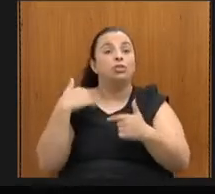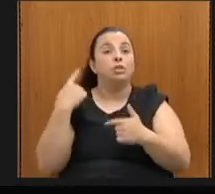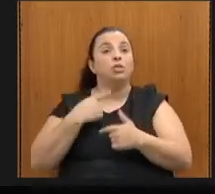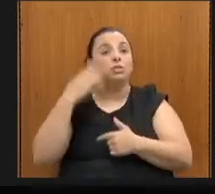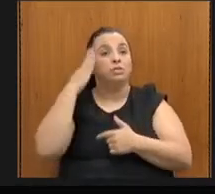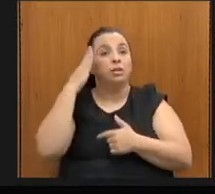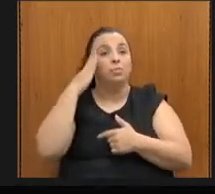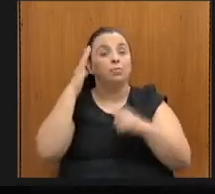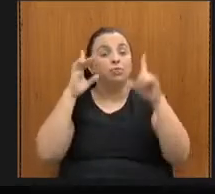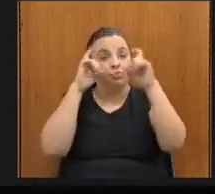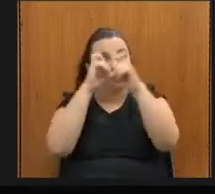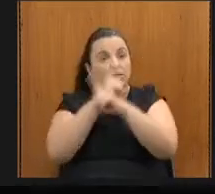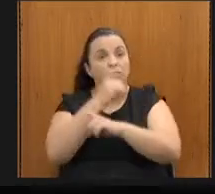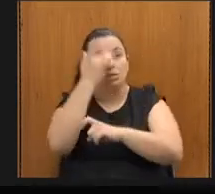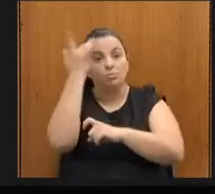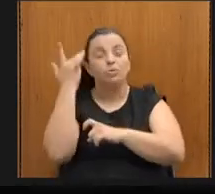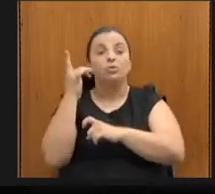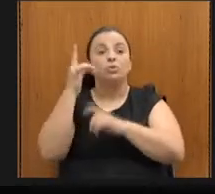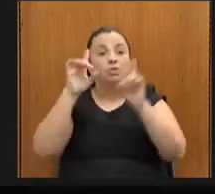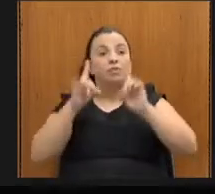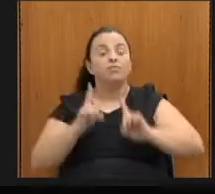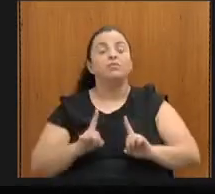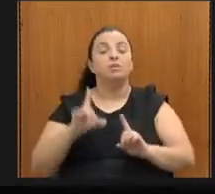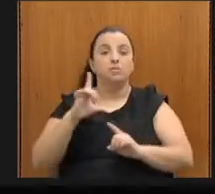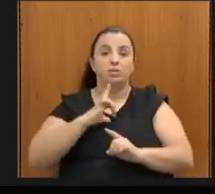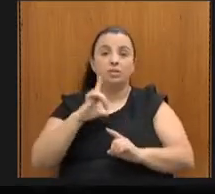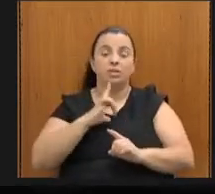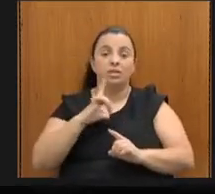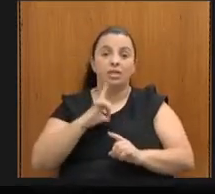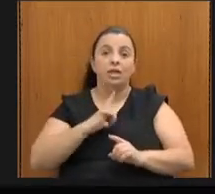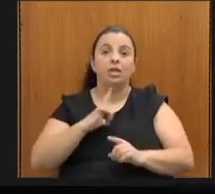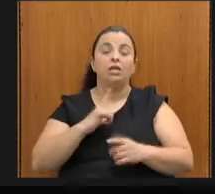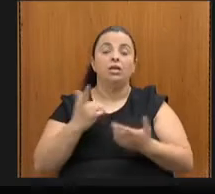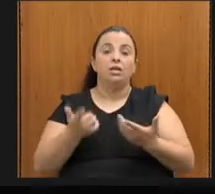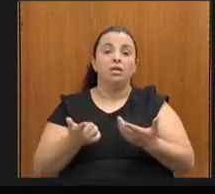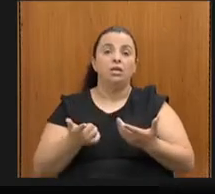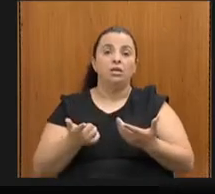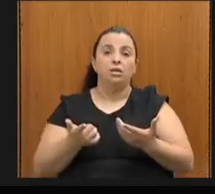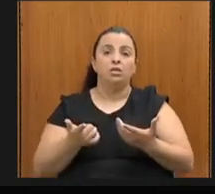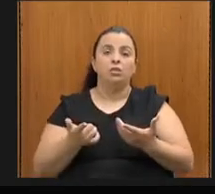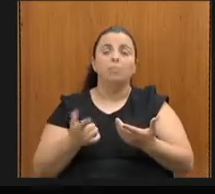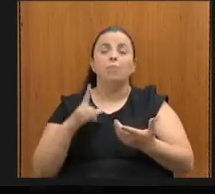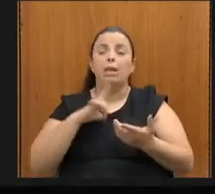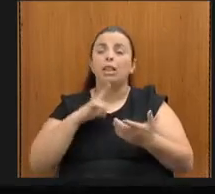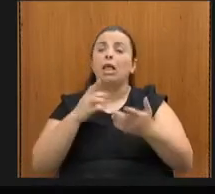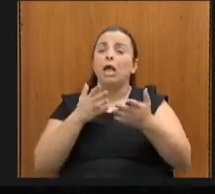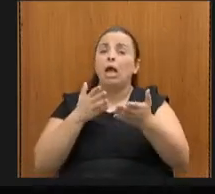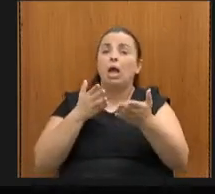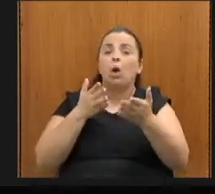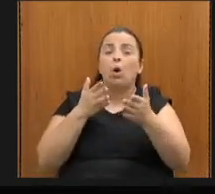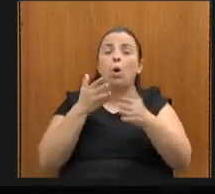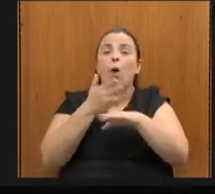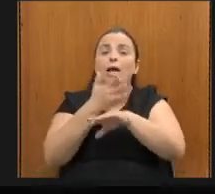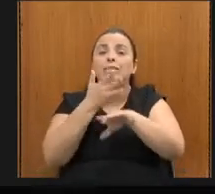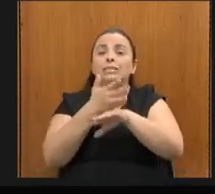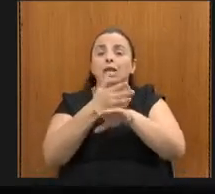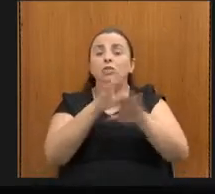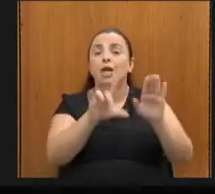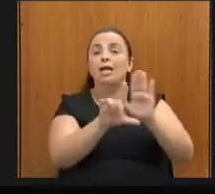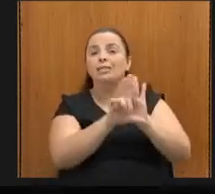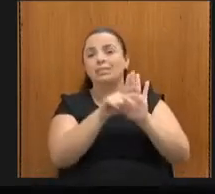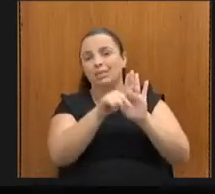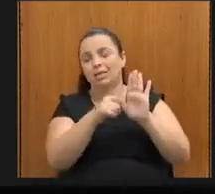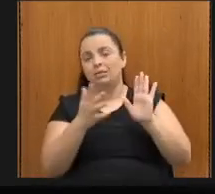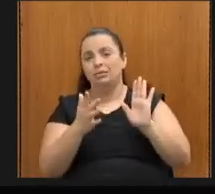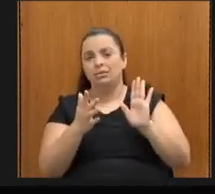as pessoas com deficiência têm de chegar de fato a ter o acesso a algumas leis que são criadas por